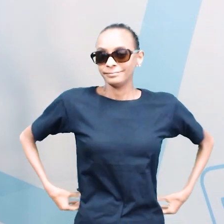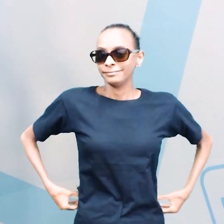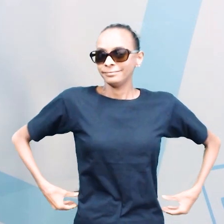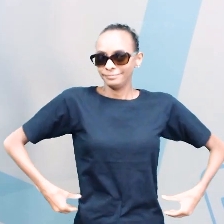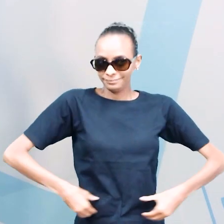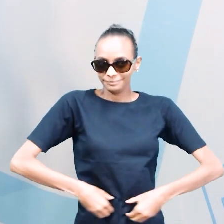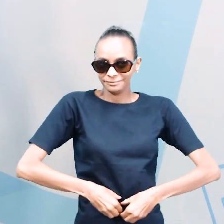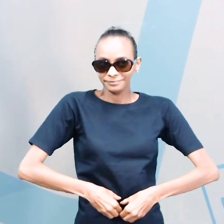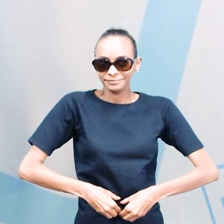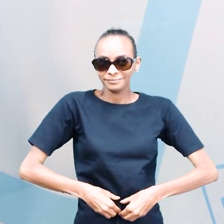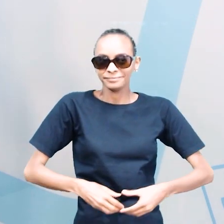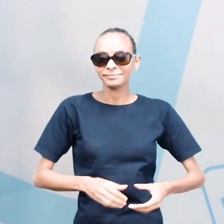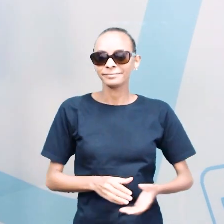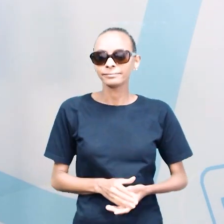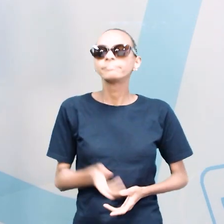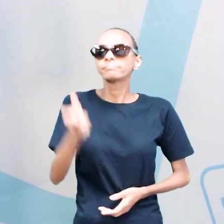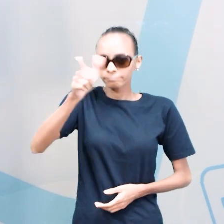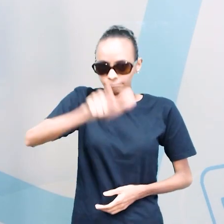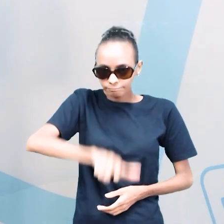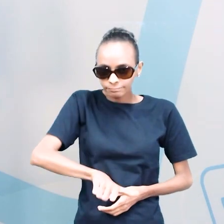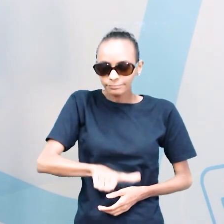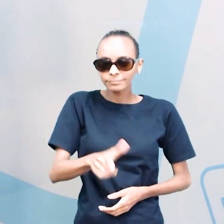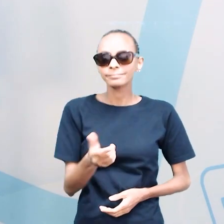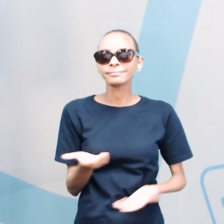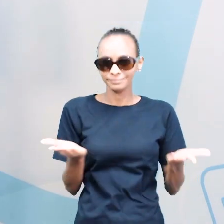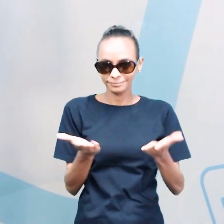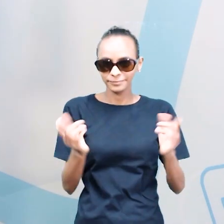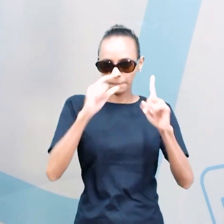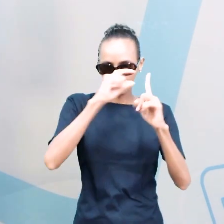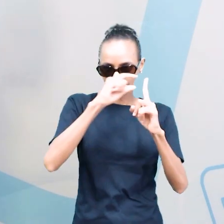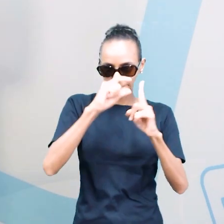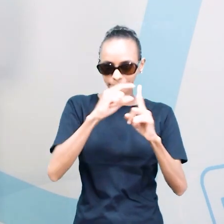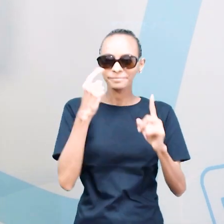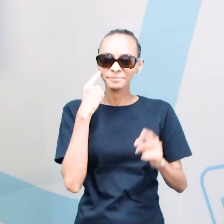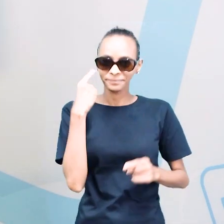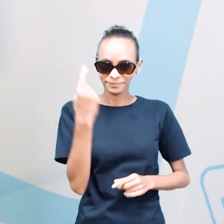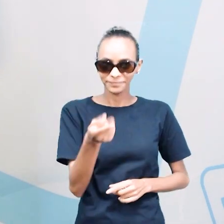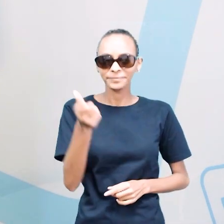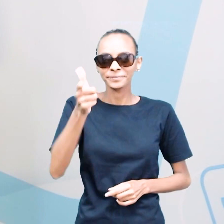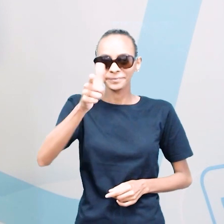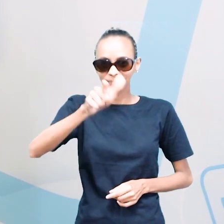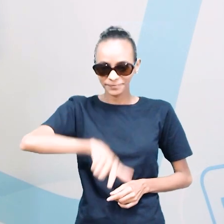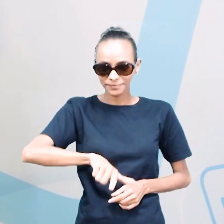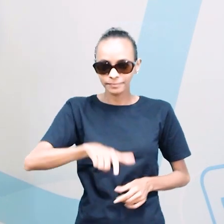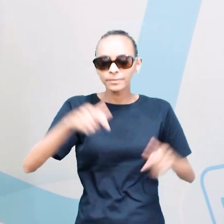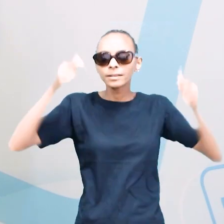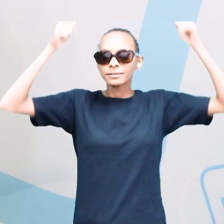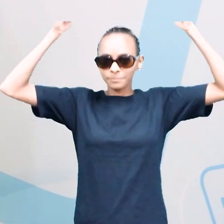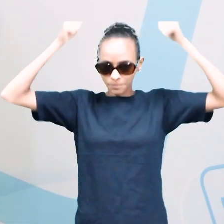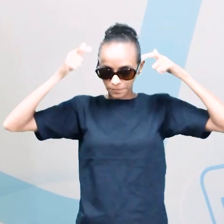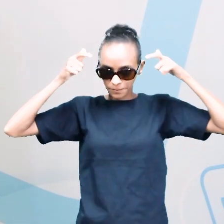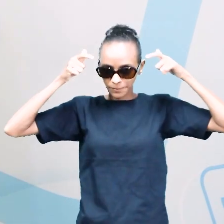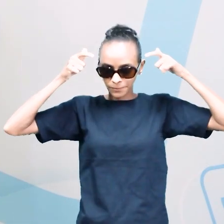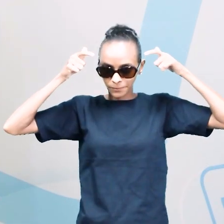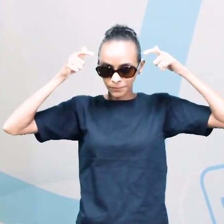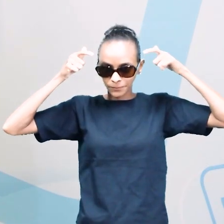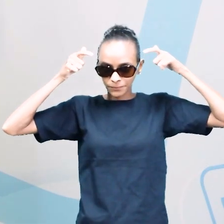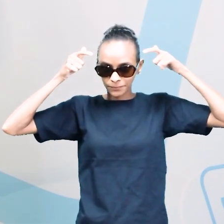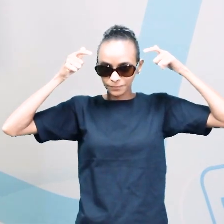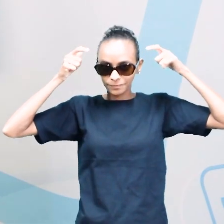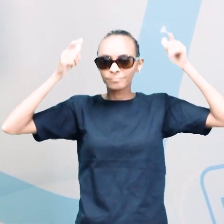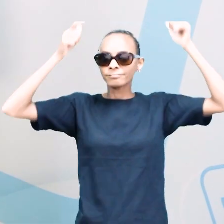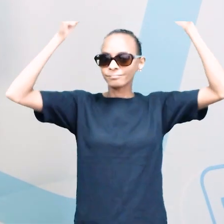Vamos revisar todas essas palavras. letras. Hat. Hat.